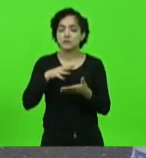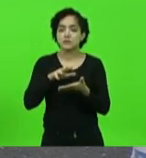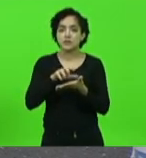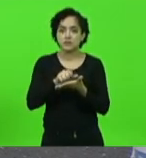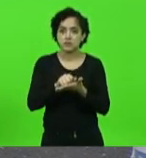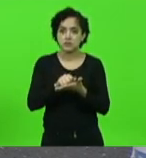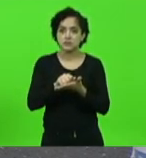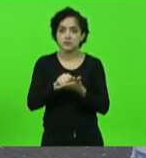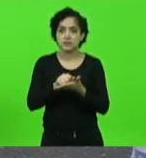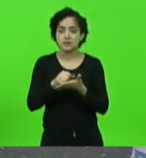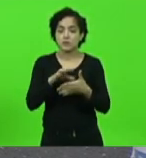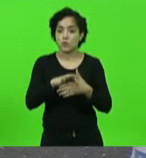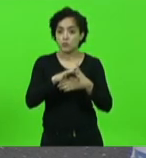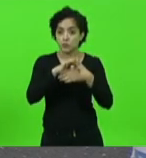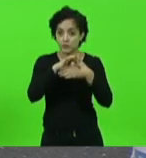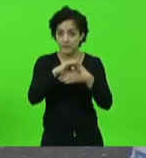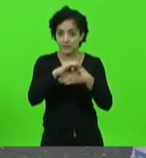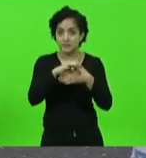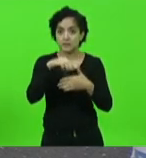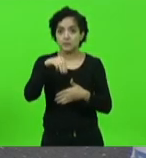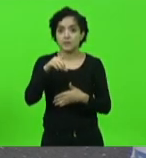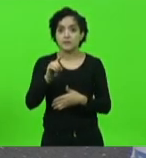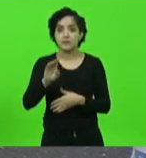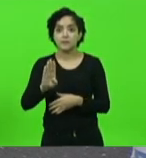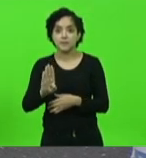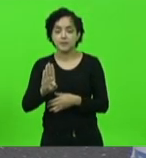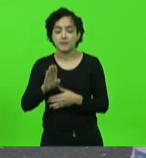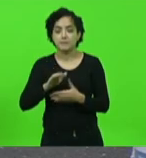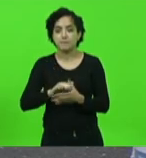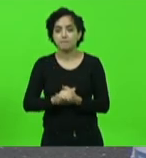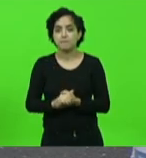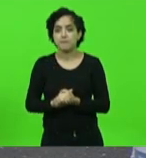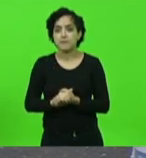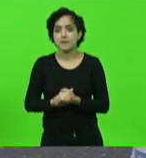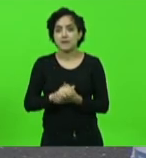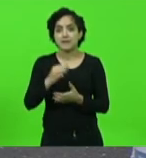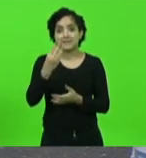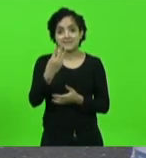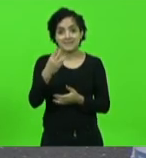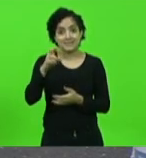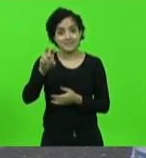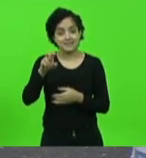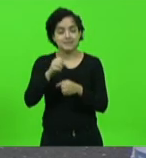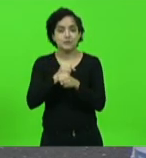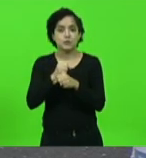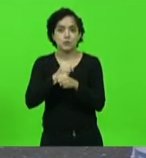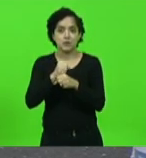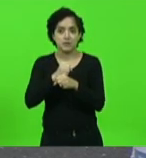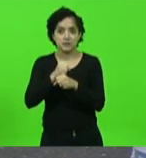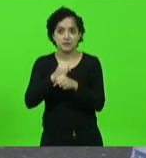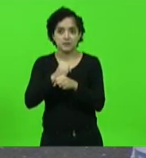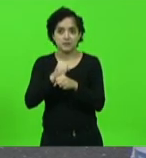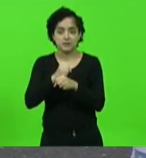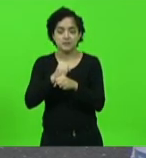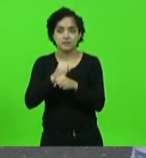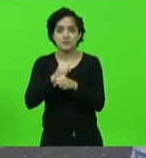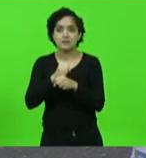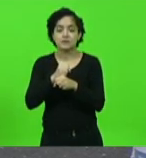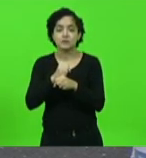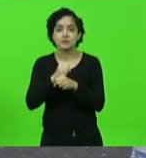como líder da bancada do MDB os 35 anos da ascensão